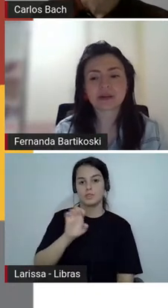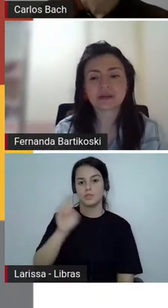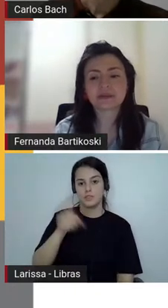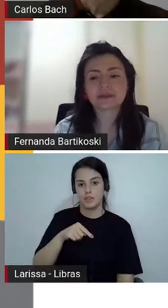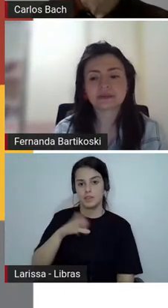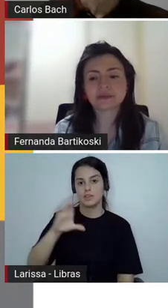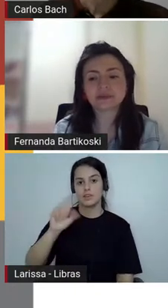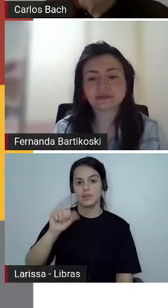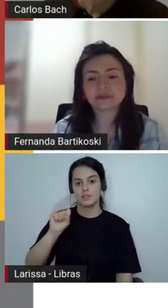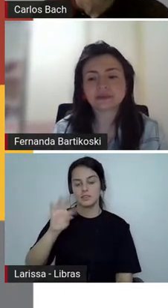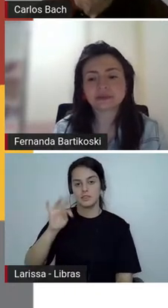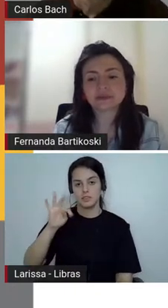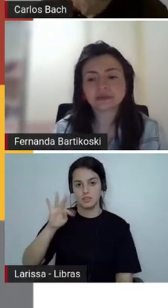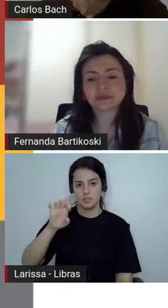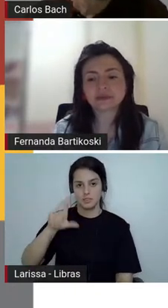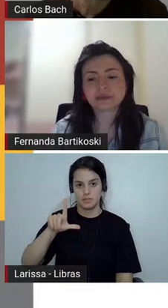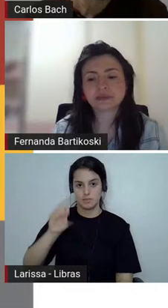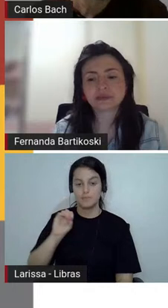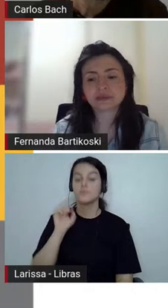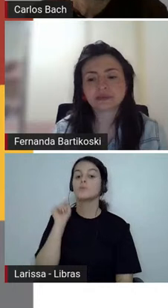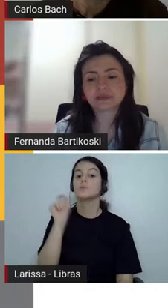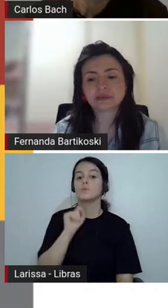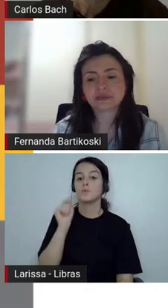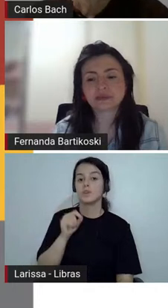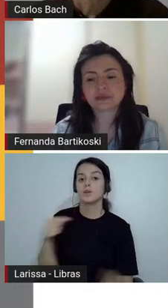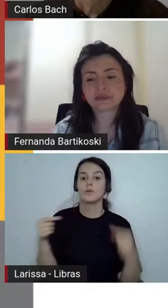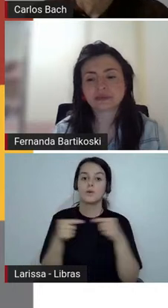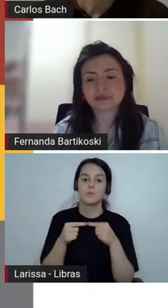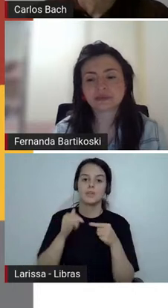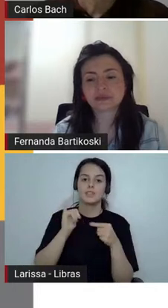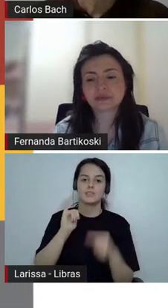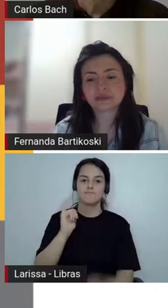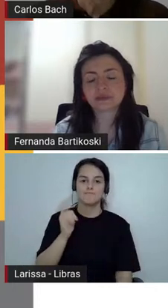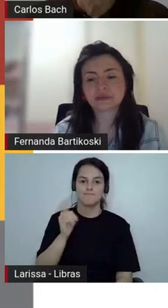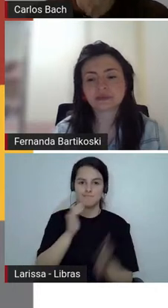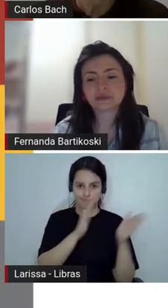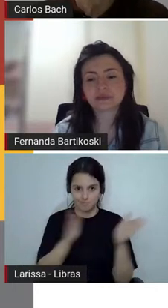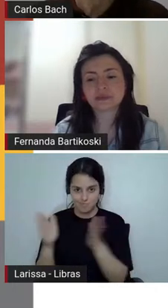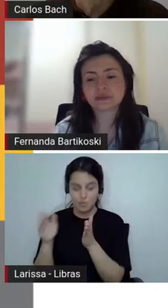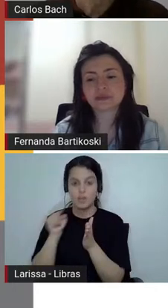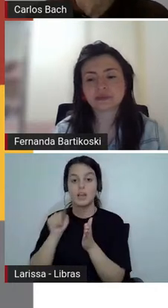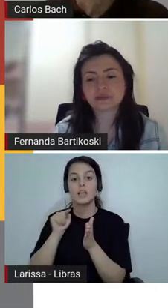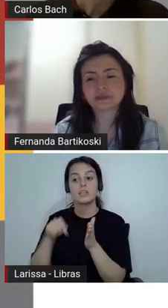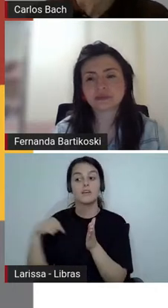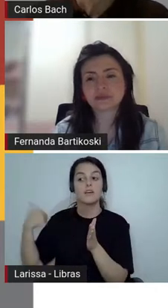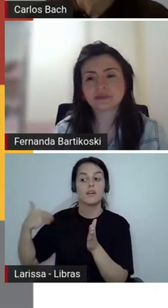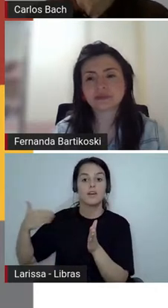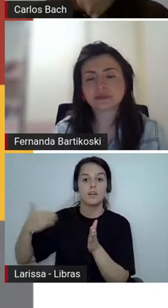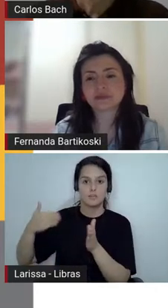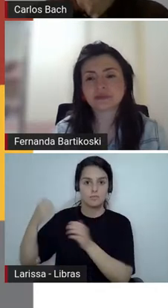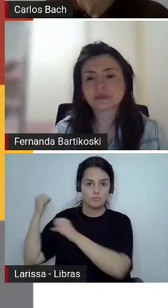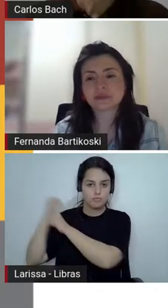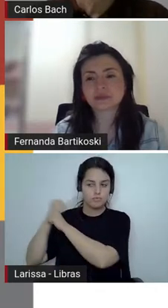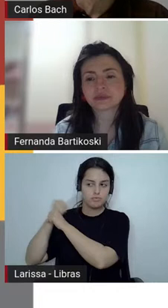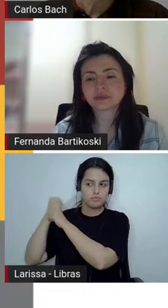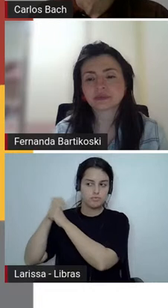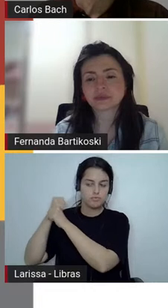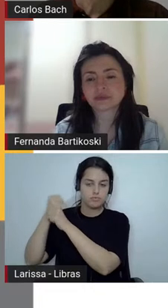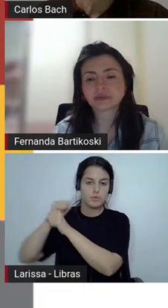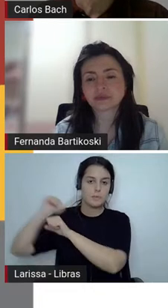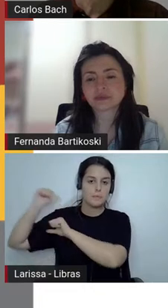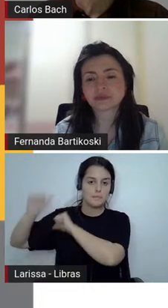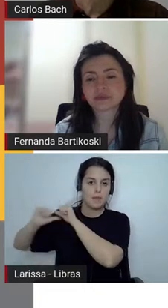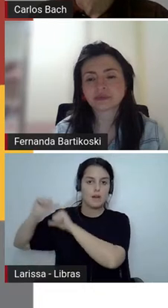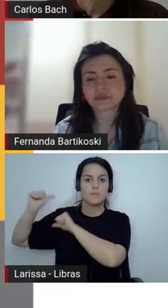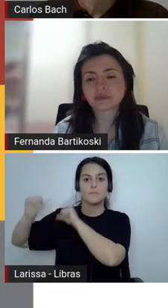e ele vai dizer isso que a gente estava falando até aqui, que ela vai se modificando, e ela passa, então,